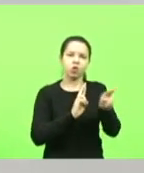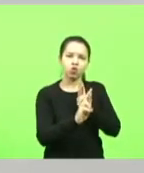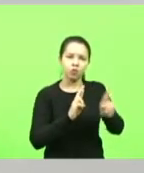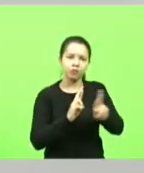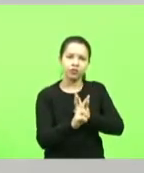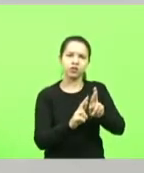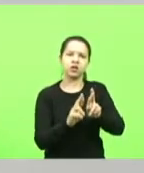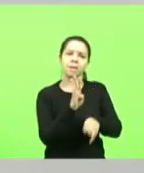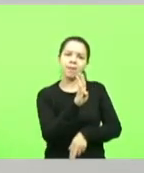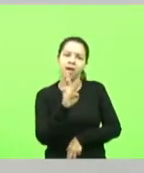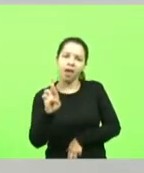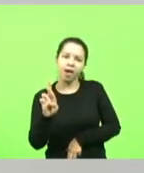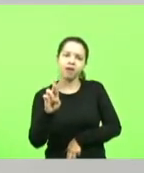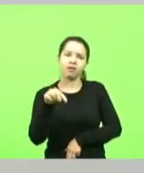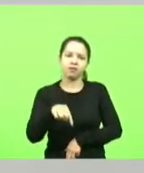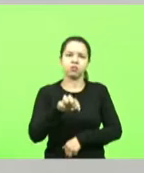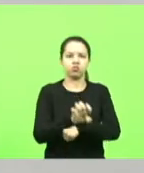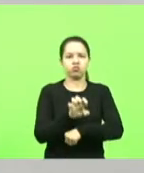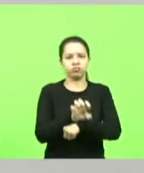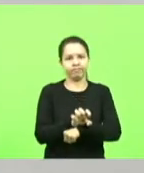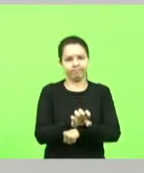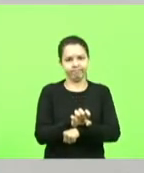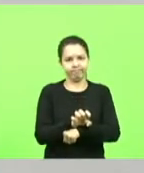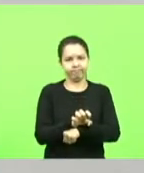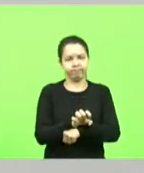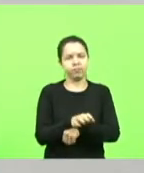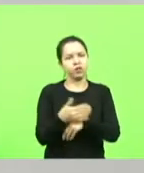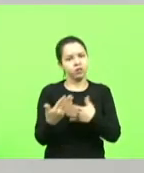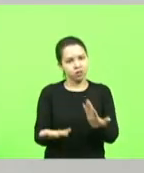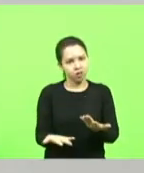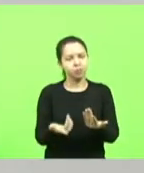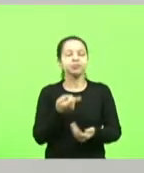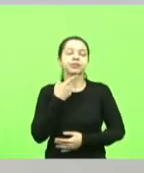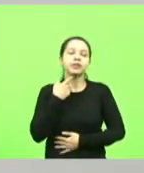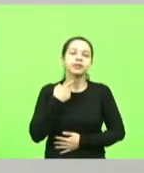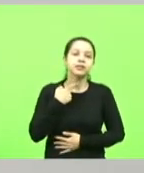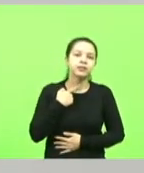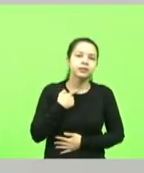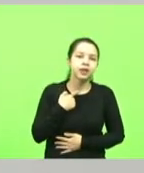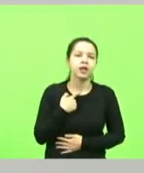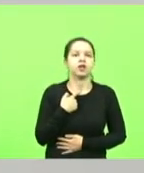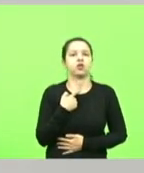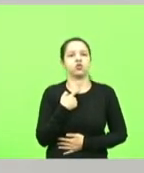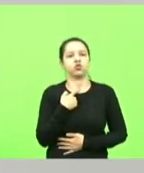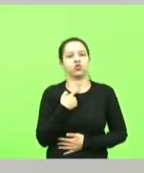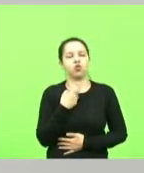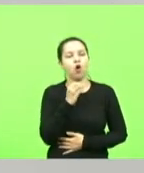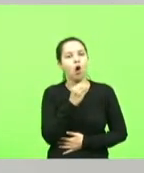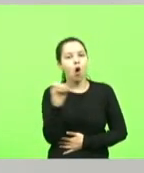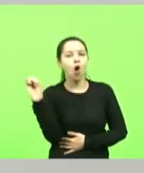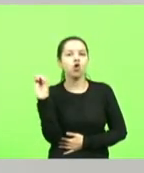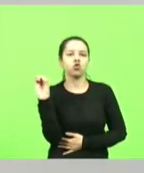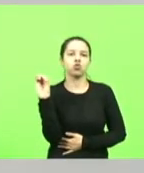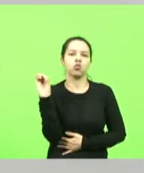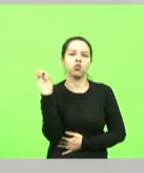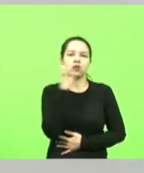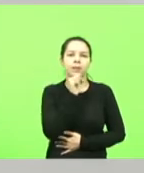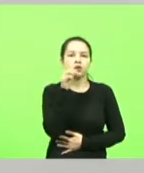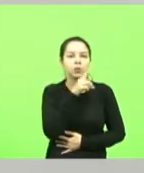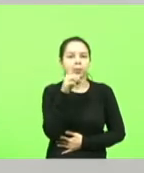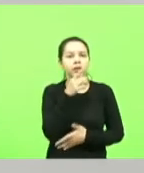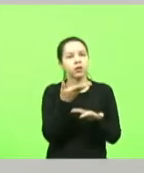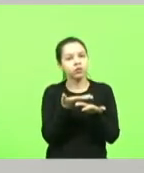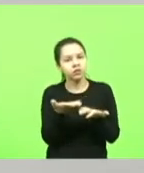do nosso estado para terminar desejar um ótimo final de semana a todos que Deus